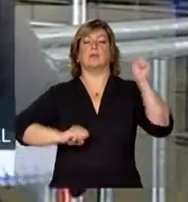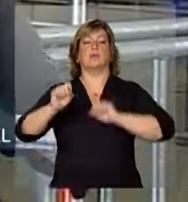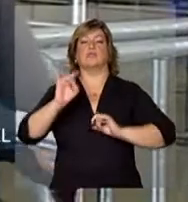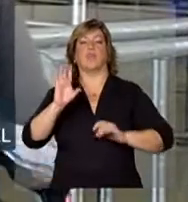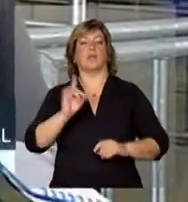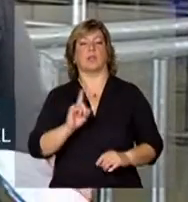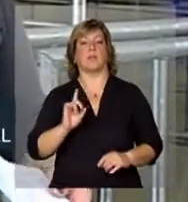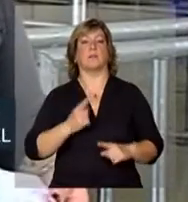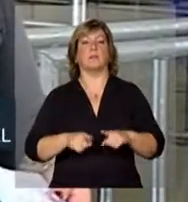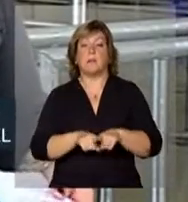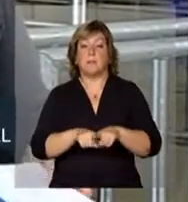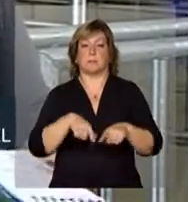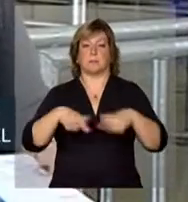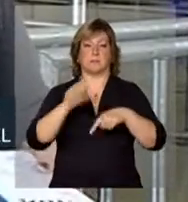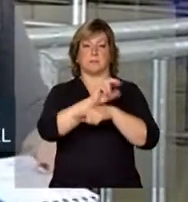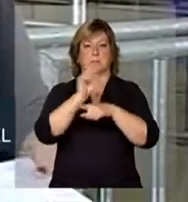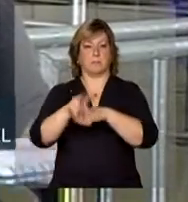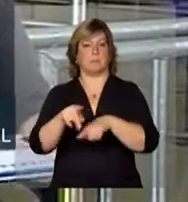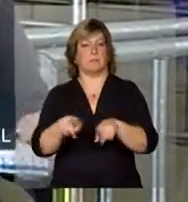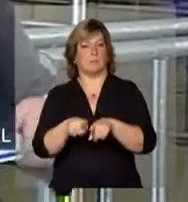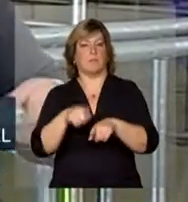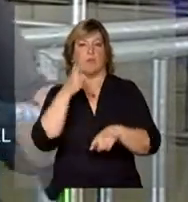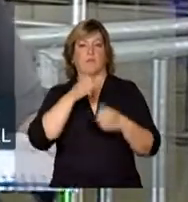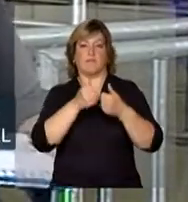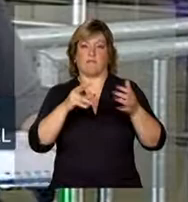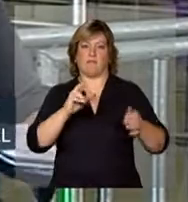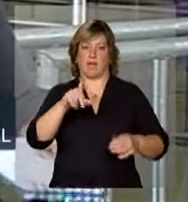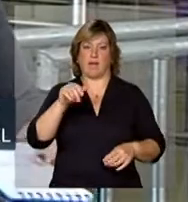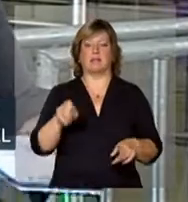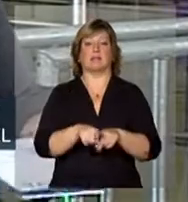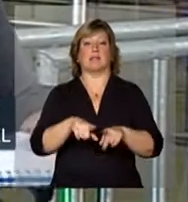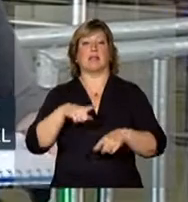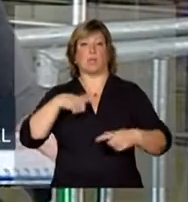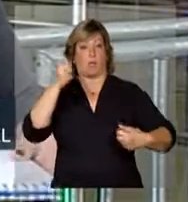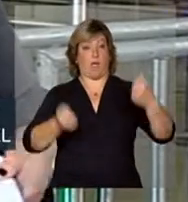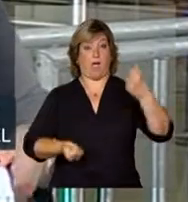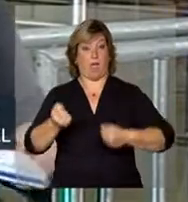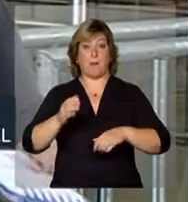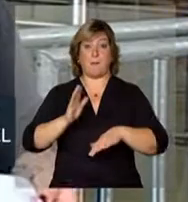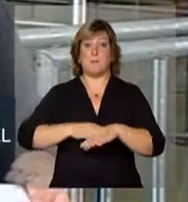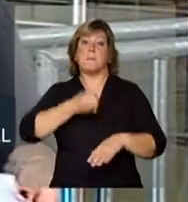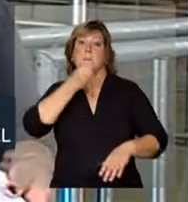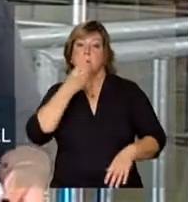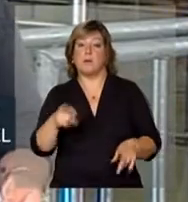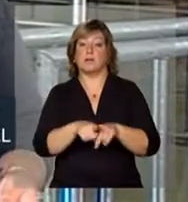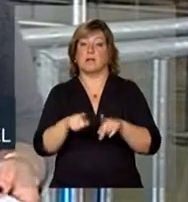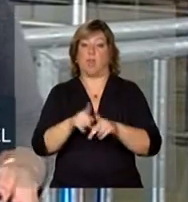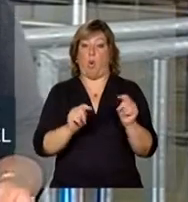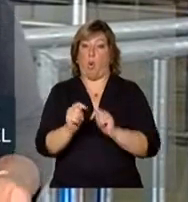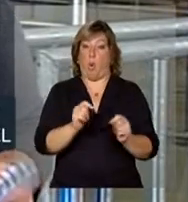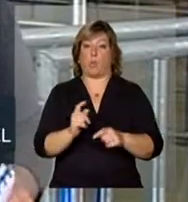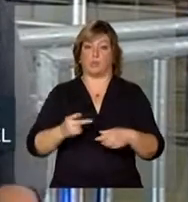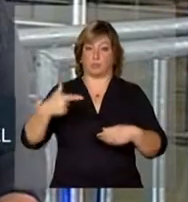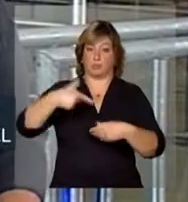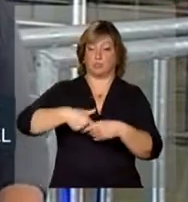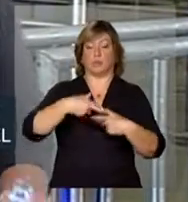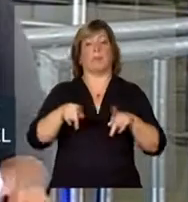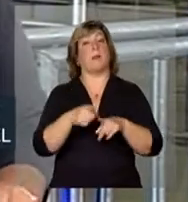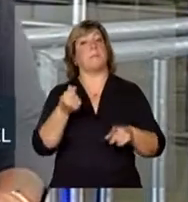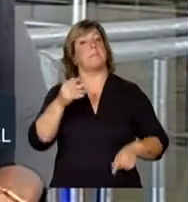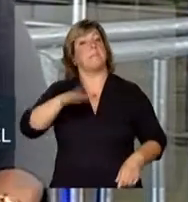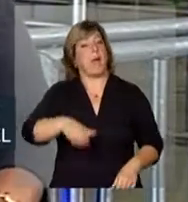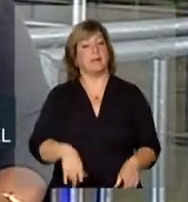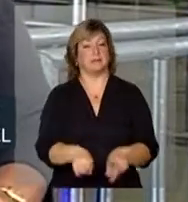também geração de empregos, além de termos um carro no mercado que seja mais eficiente, econômico e também mais barato.